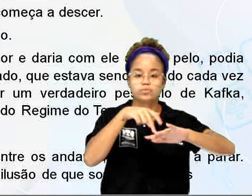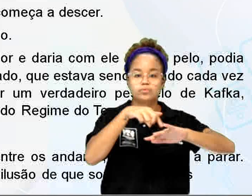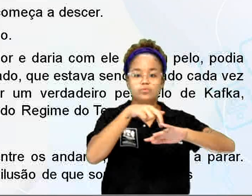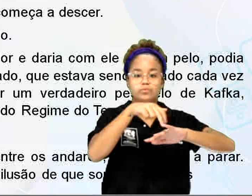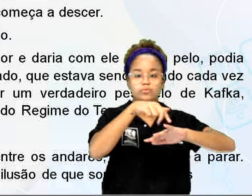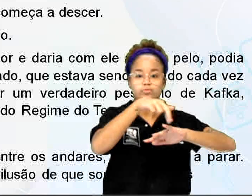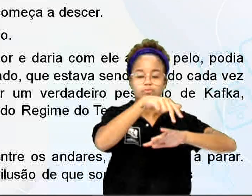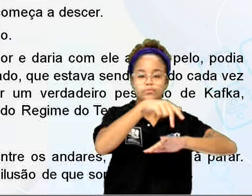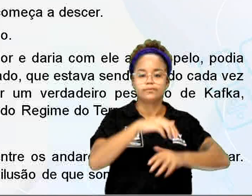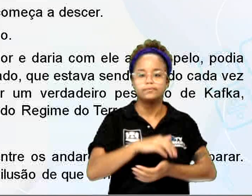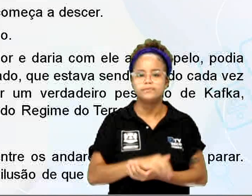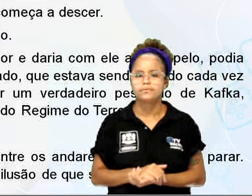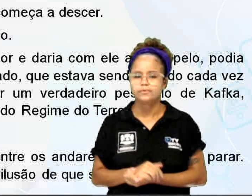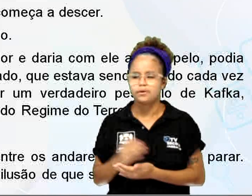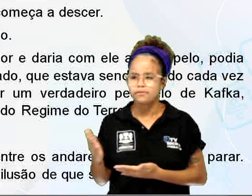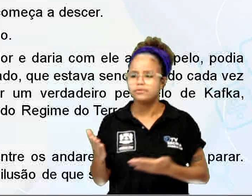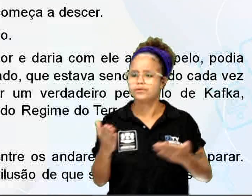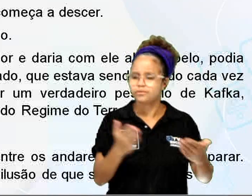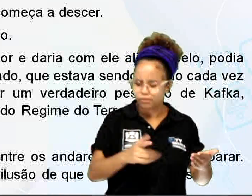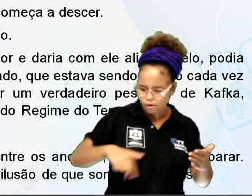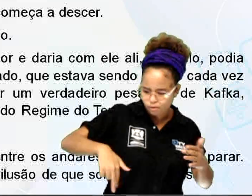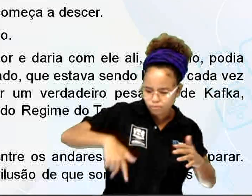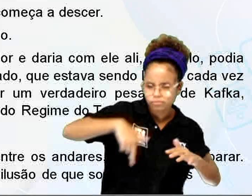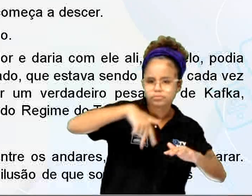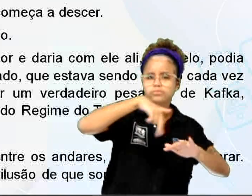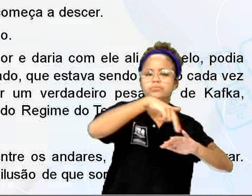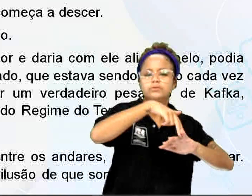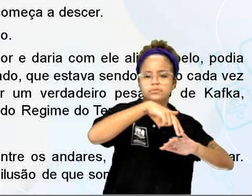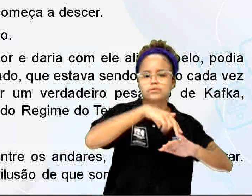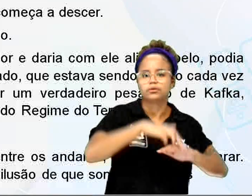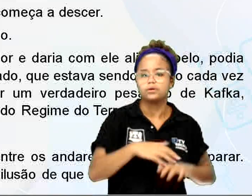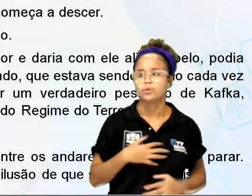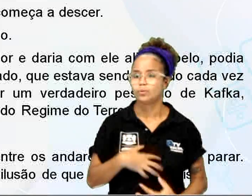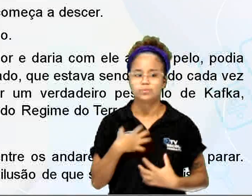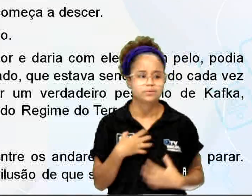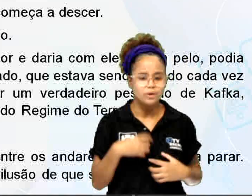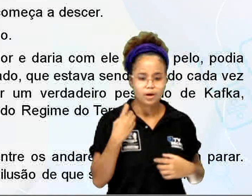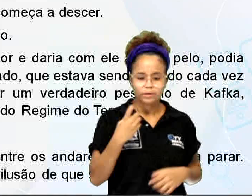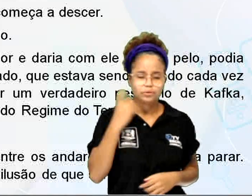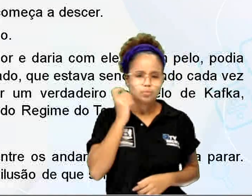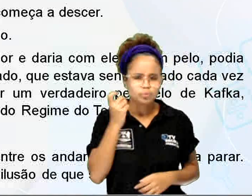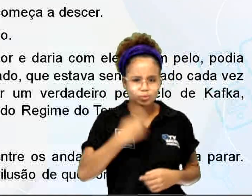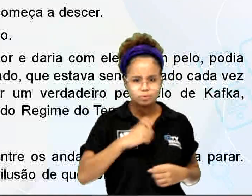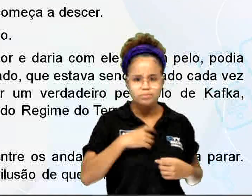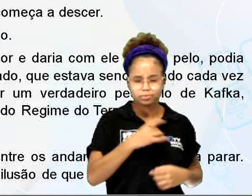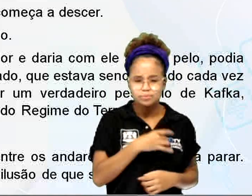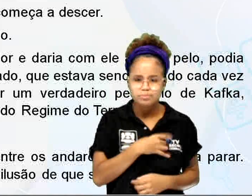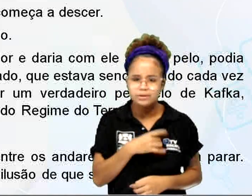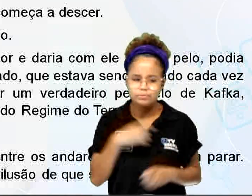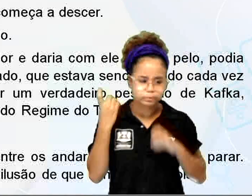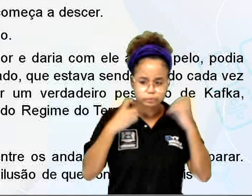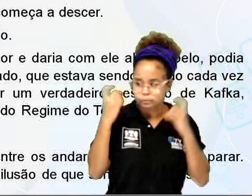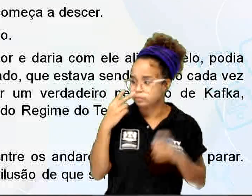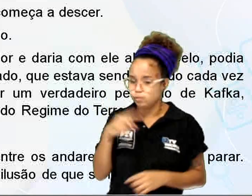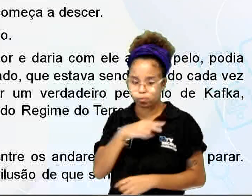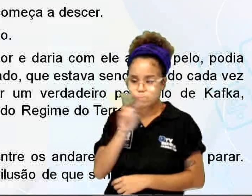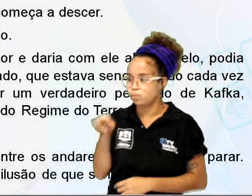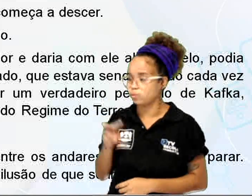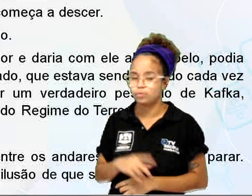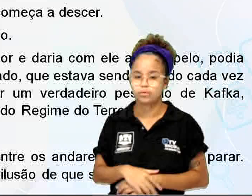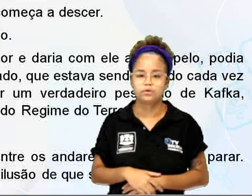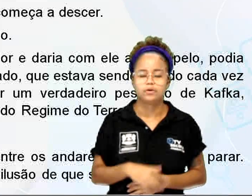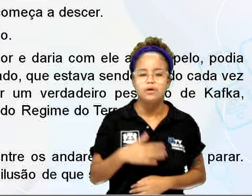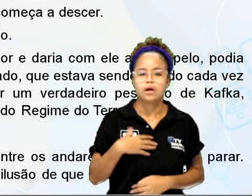regulares, vindos lá de baixo. Tomado de pânico, olhou ao redor fazendo uma pirueta e assim,